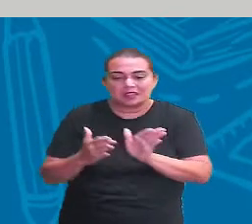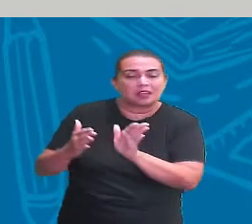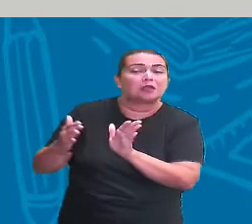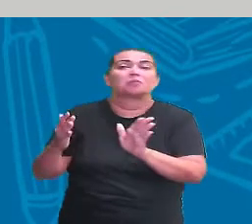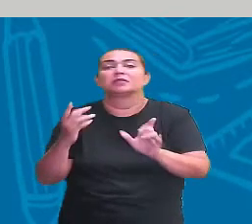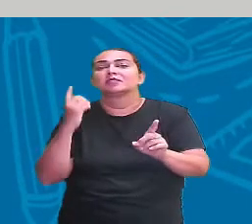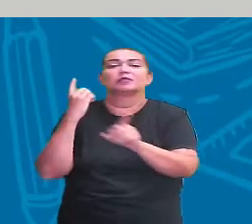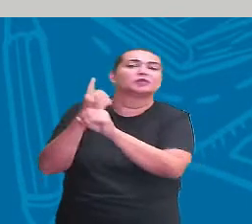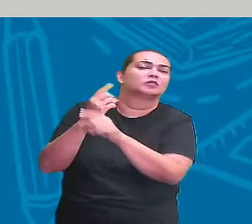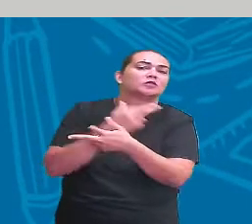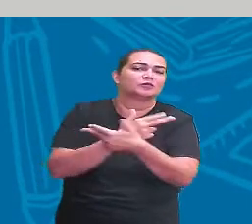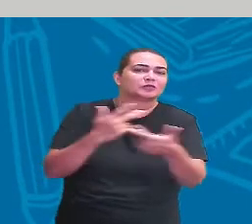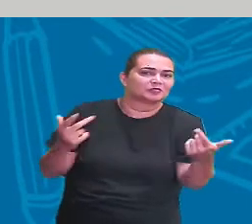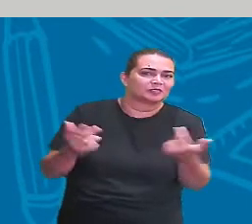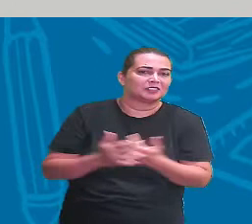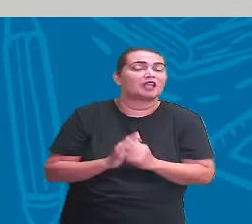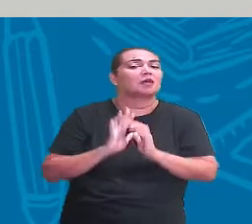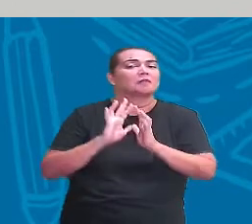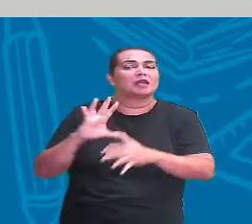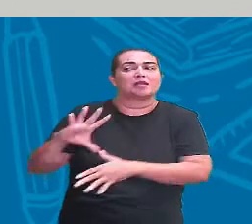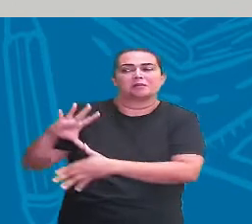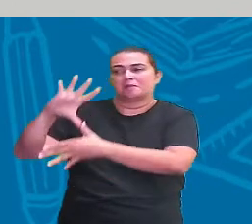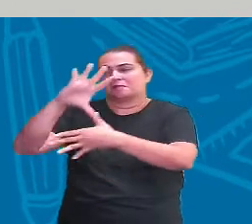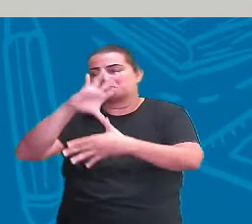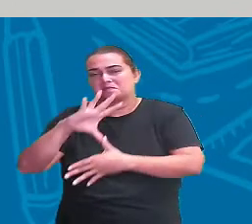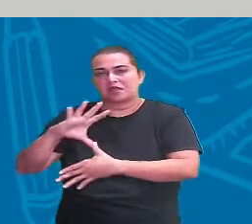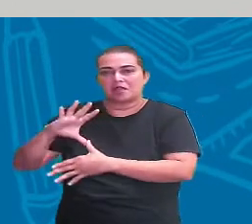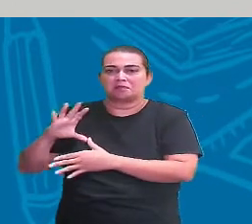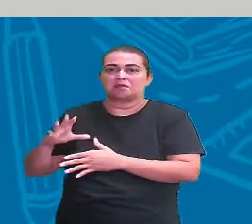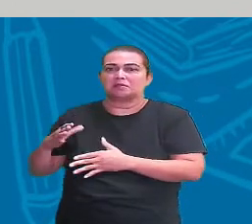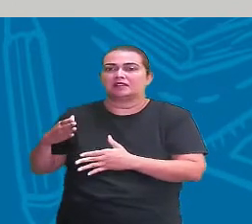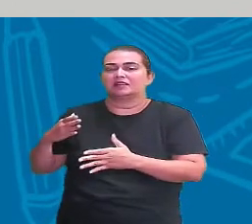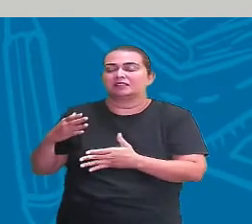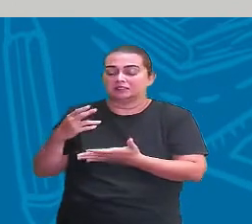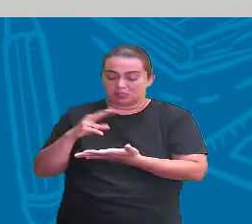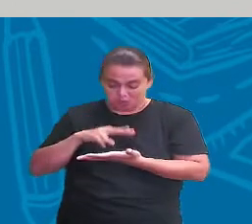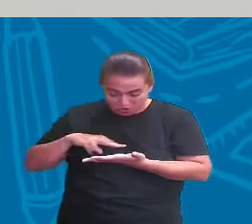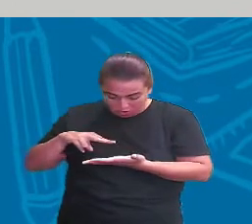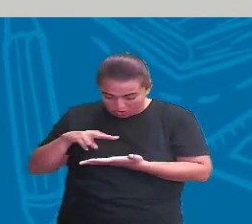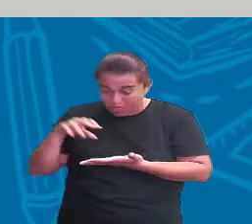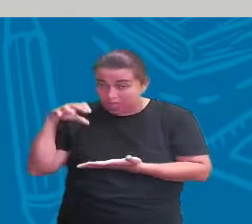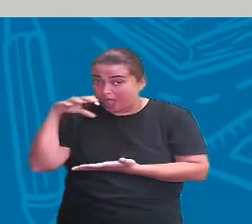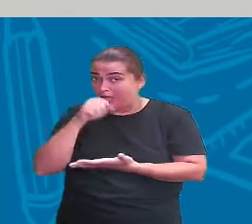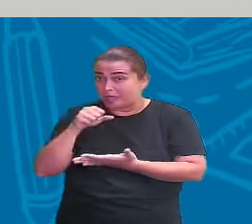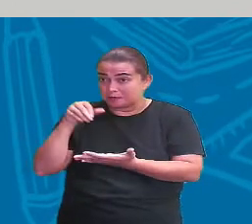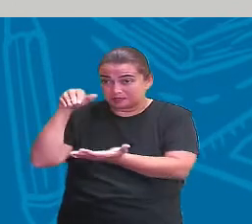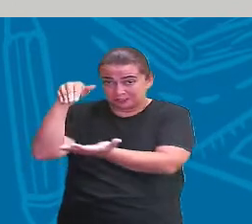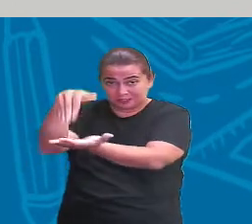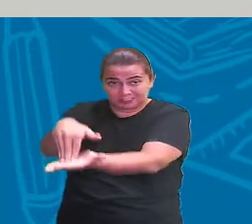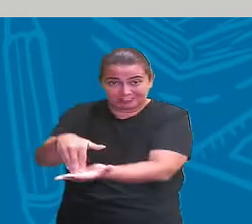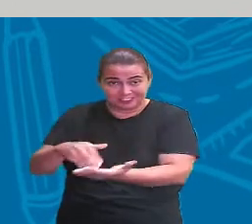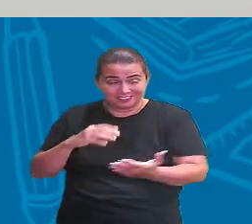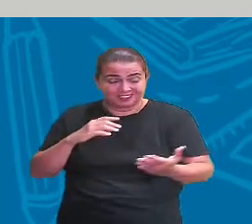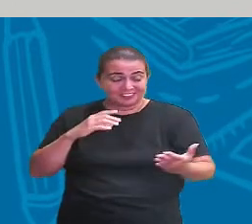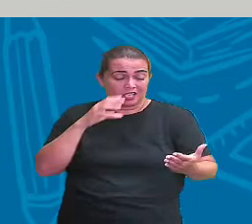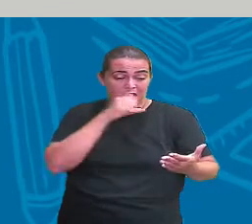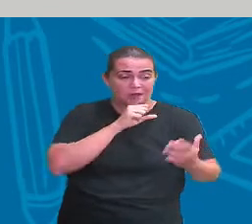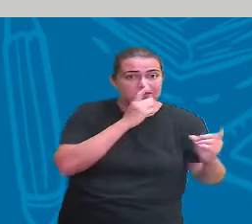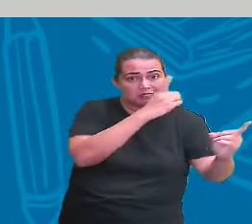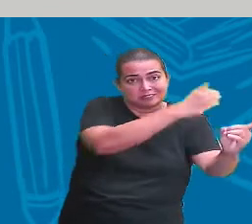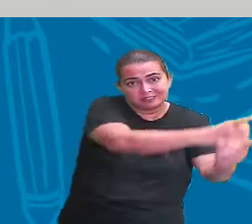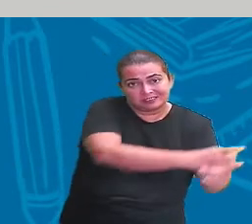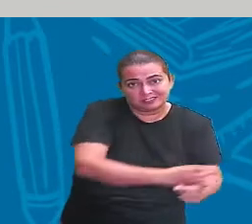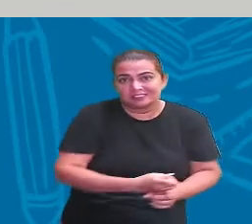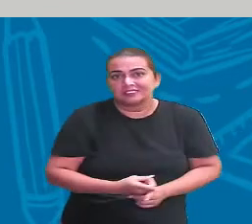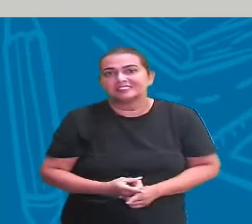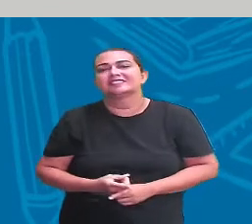eles tivessem um mapa, eles iriam chegar mais rápido à casa da avó, eles iriam chegar mais rápido ao determinado lugar que eles